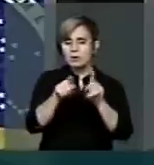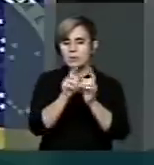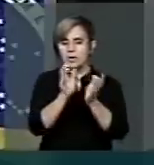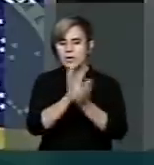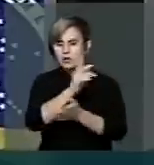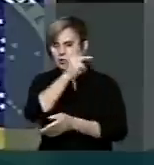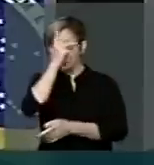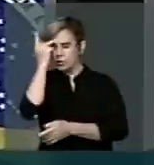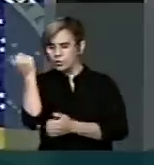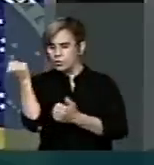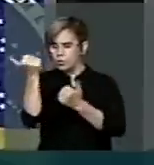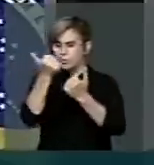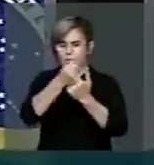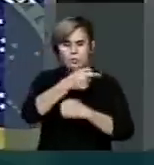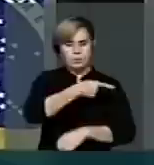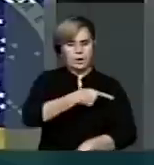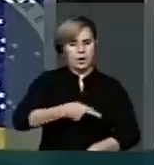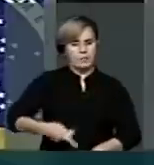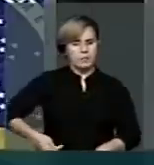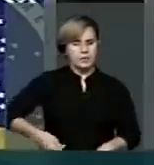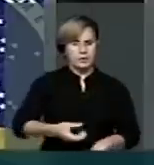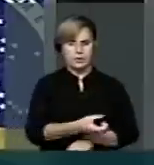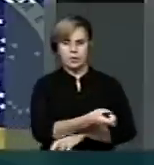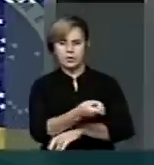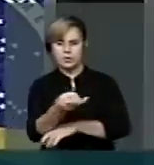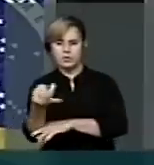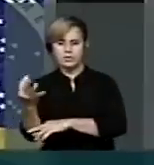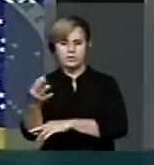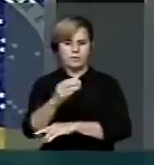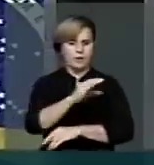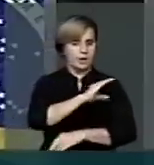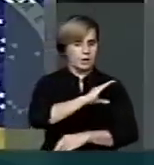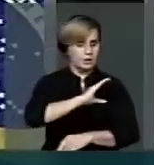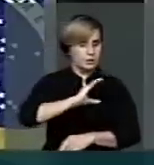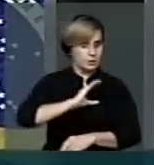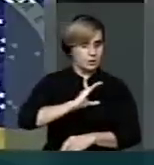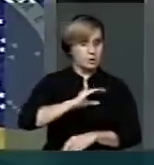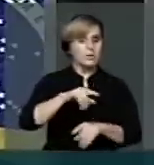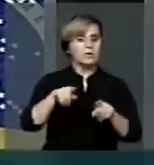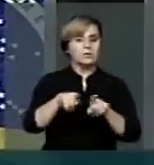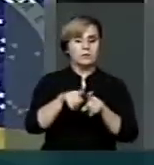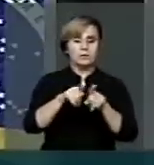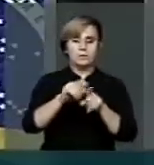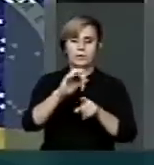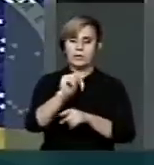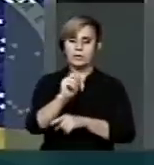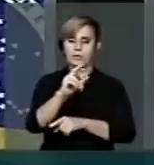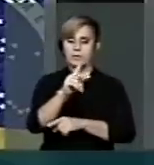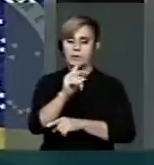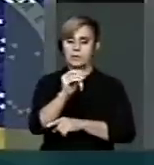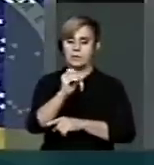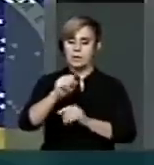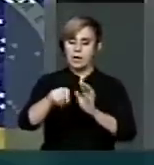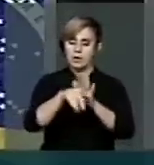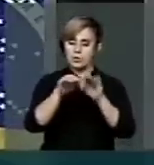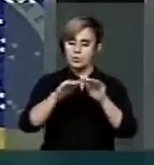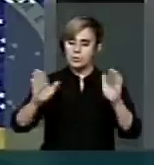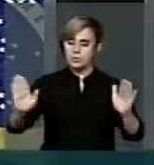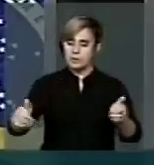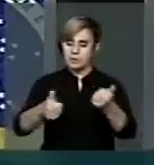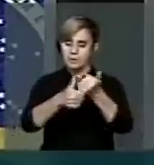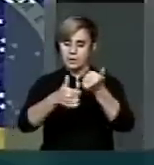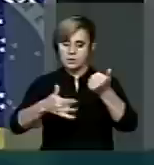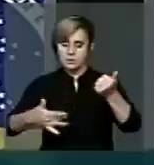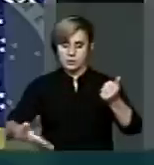a presidência das comissões, mas inclusive cargos na própria mesa diretora, ou seja, da